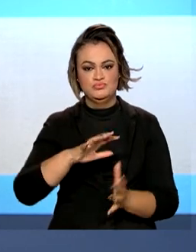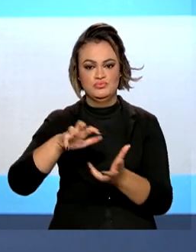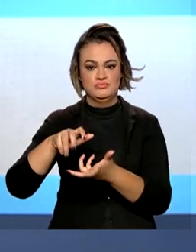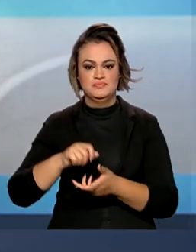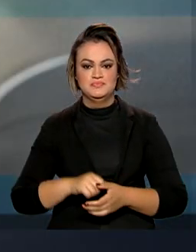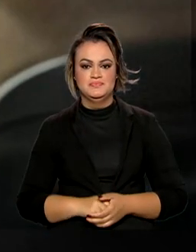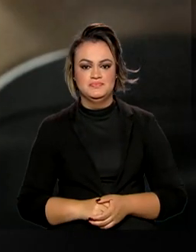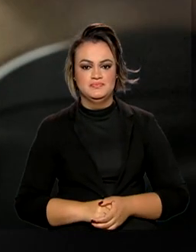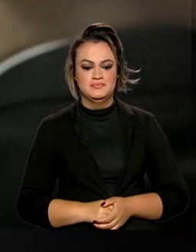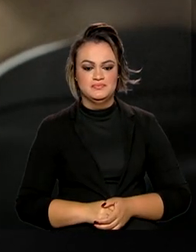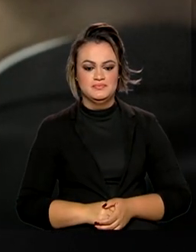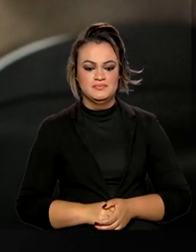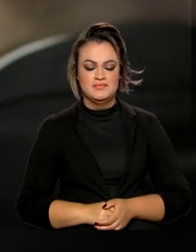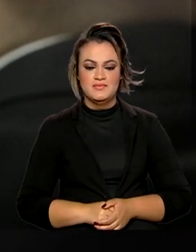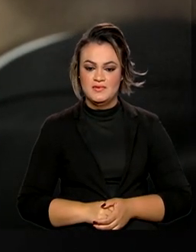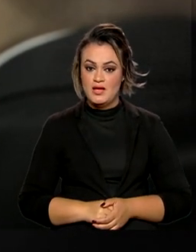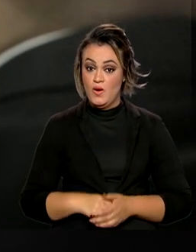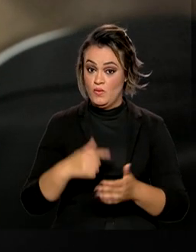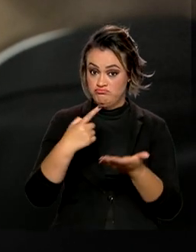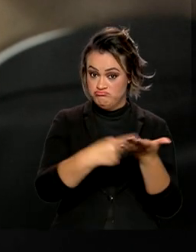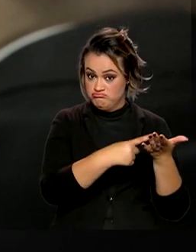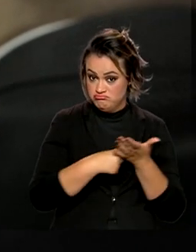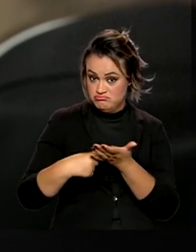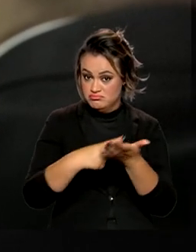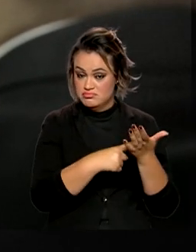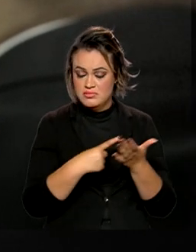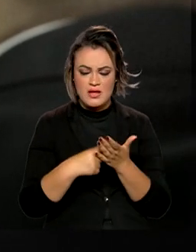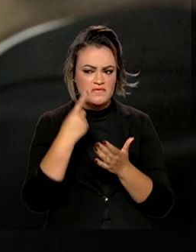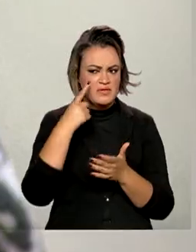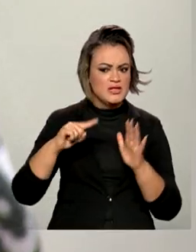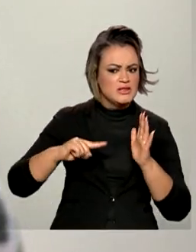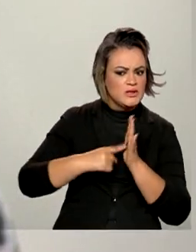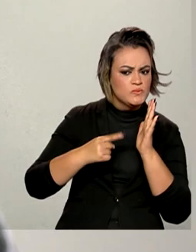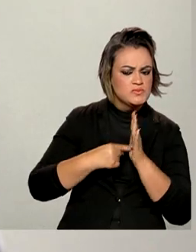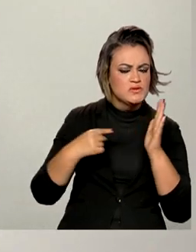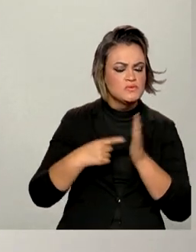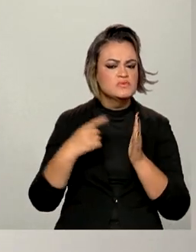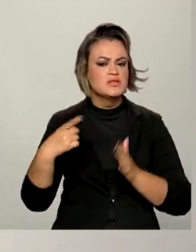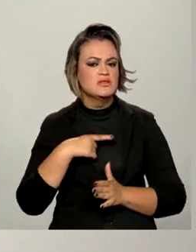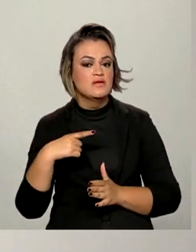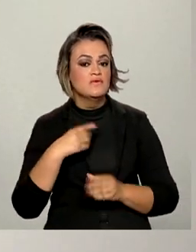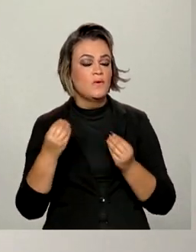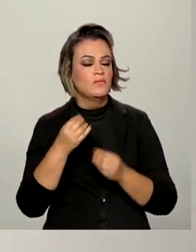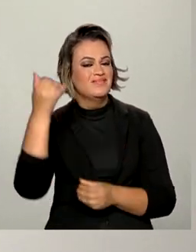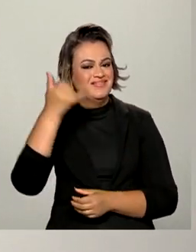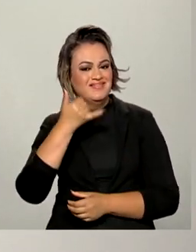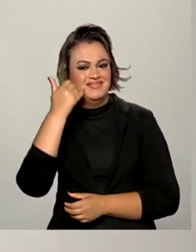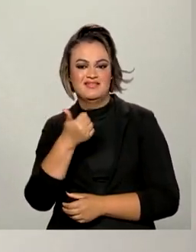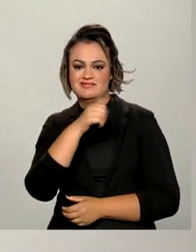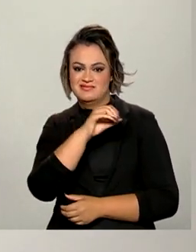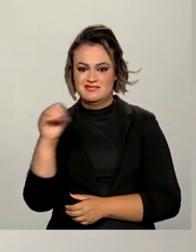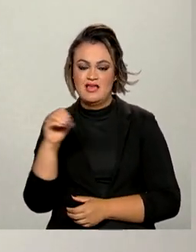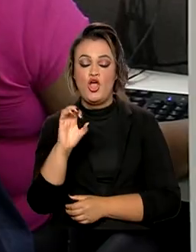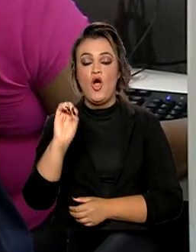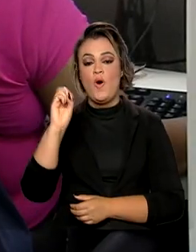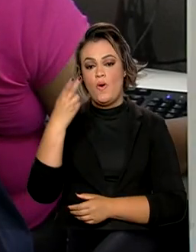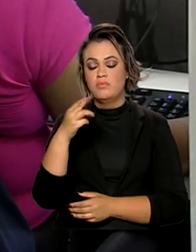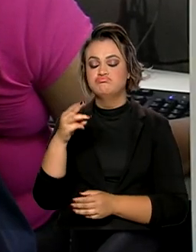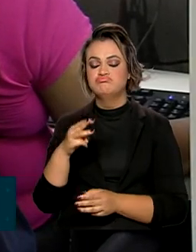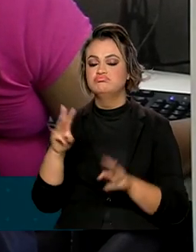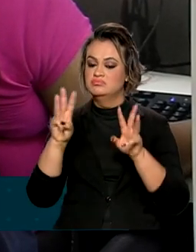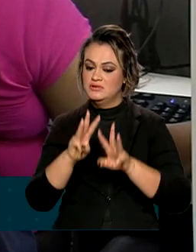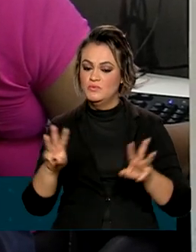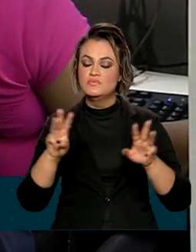mundo. A Força-Tarefa apura denúncias apresentadas via Disque 100 e via canais de